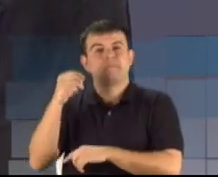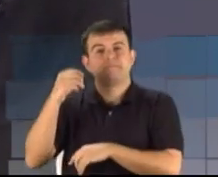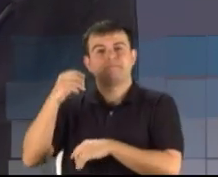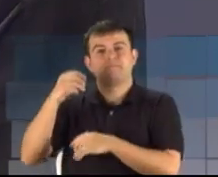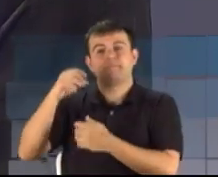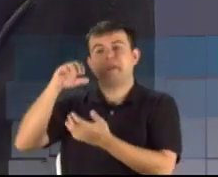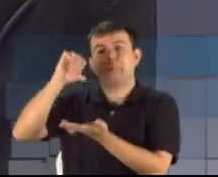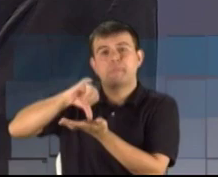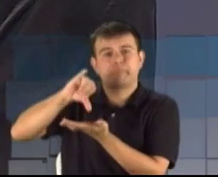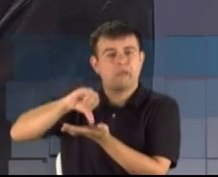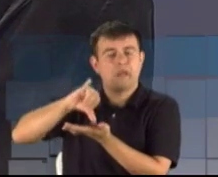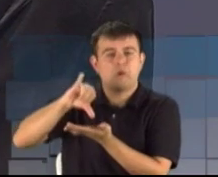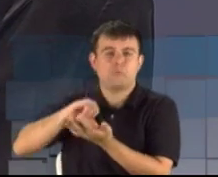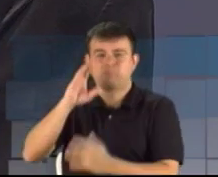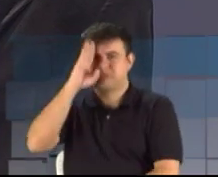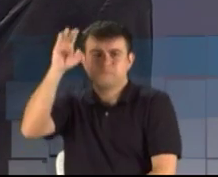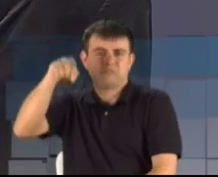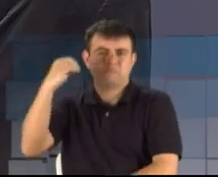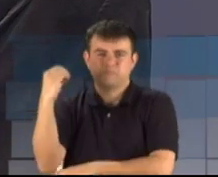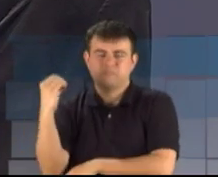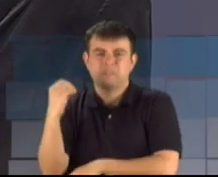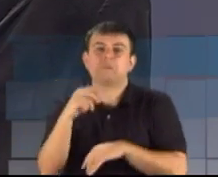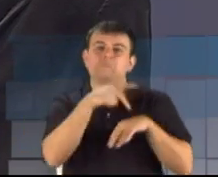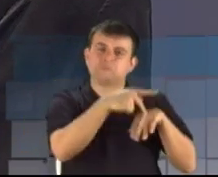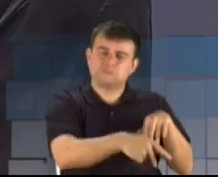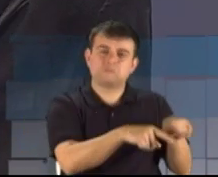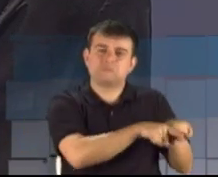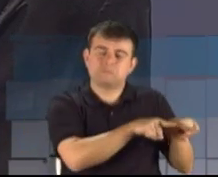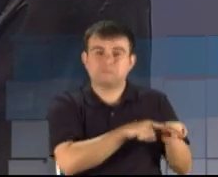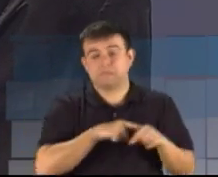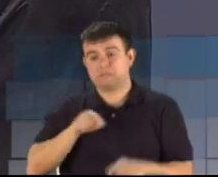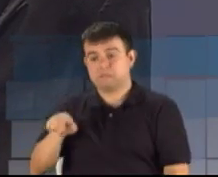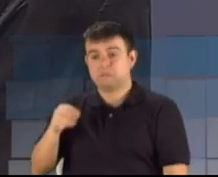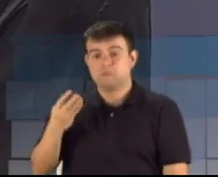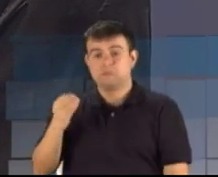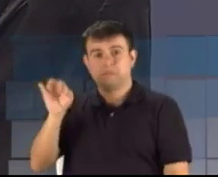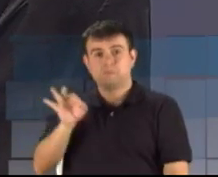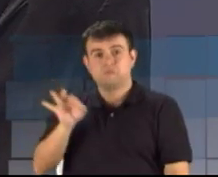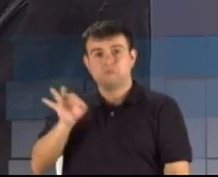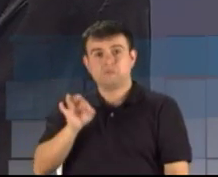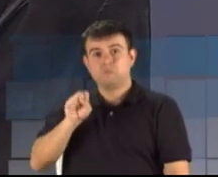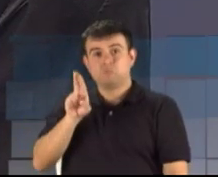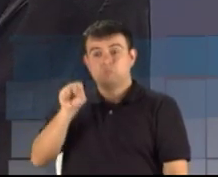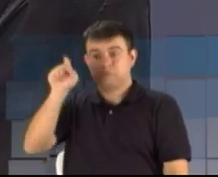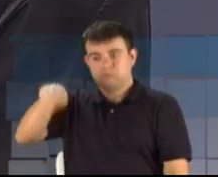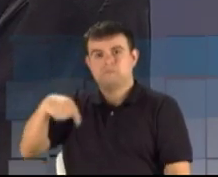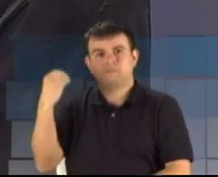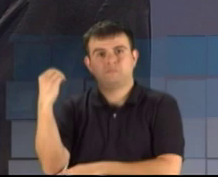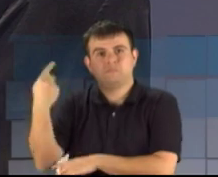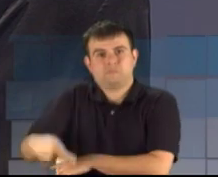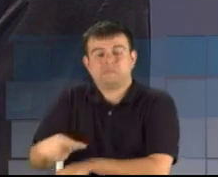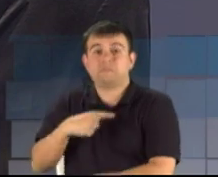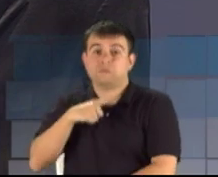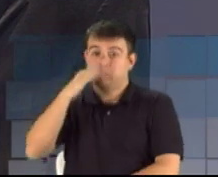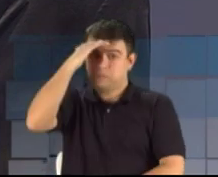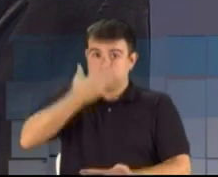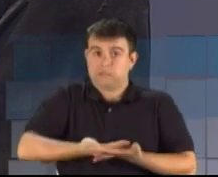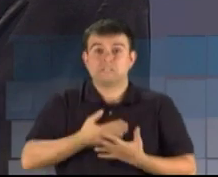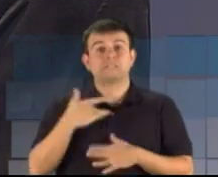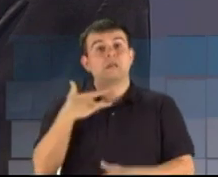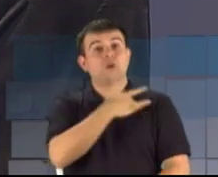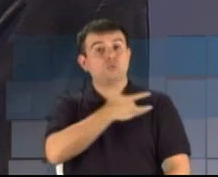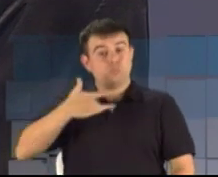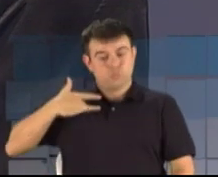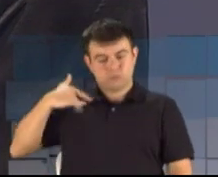Porto Alegre, principalmente, que atingem mais de 40% do SUS. Então, eu acredito que a saúde é uma